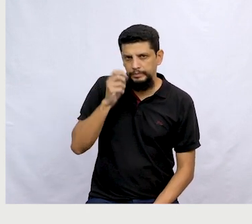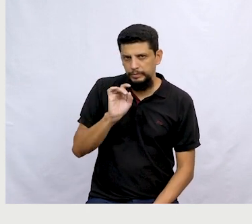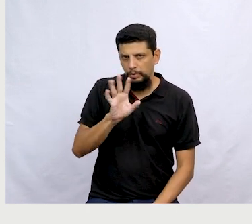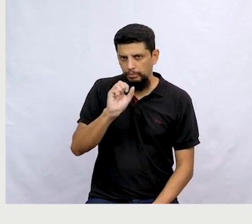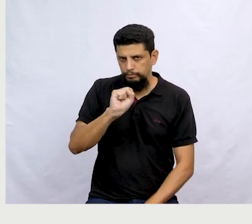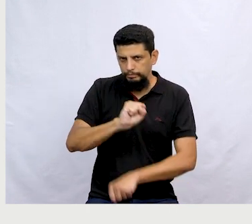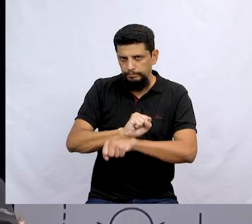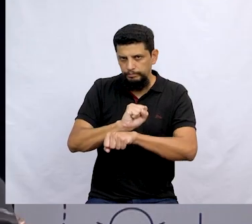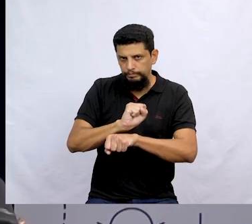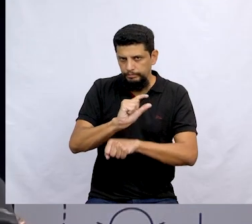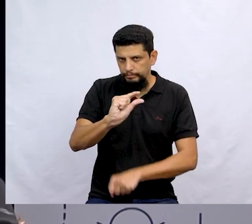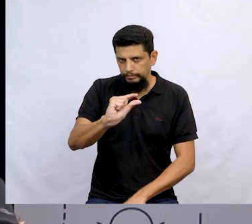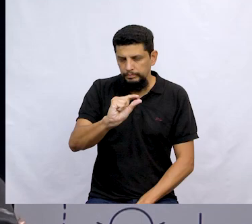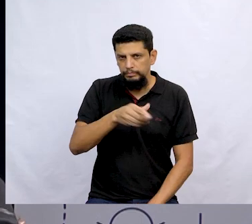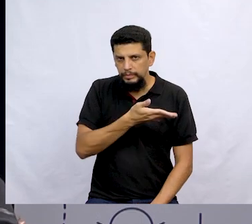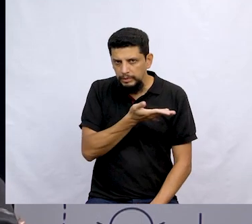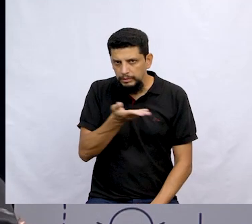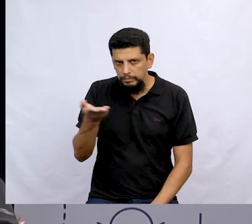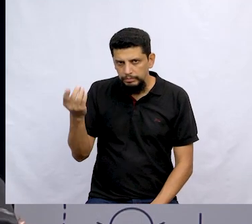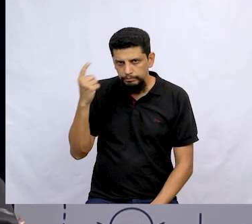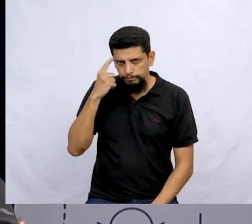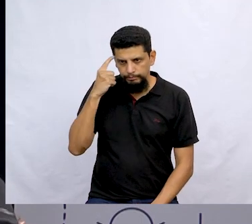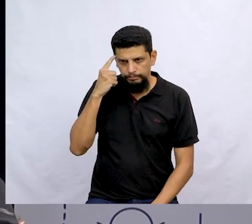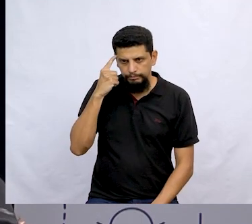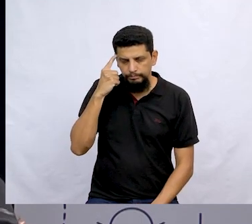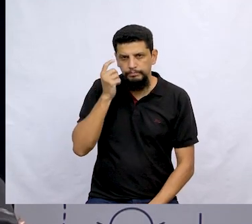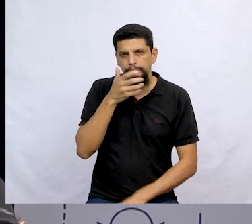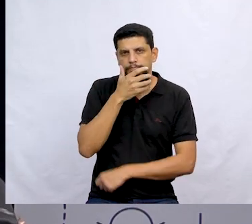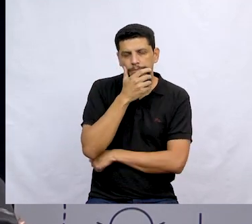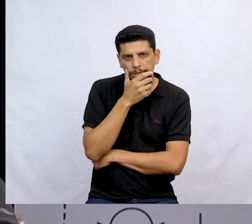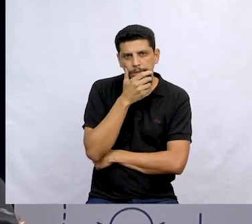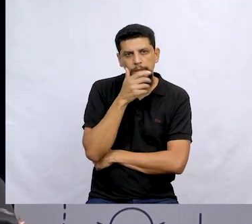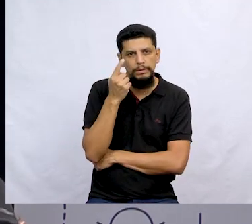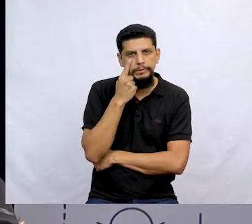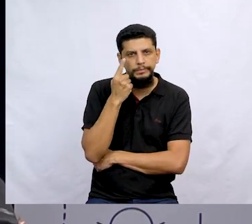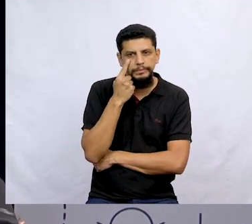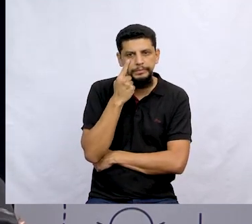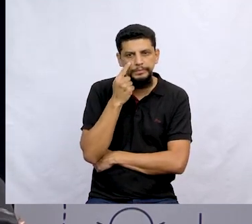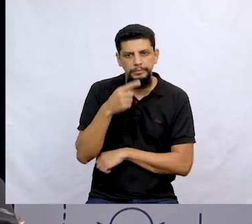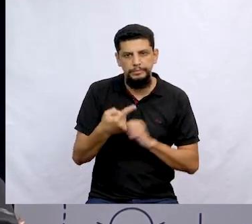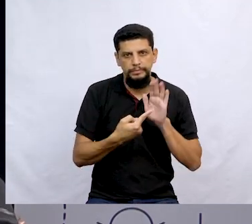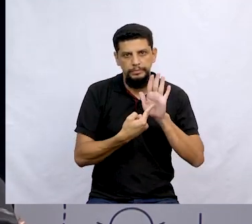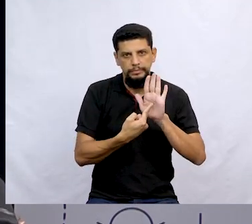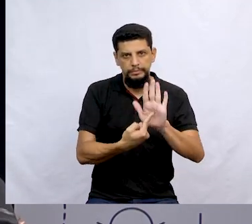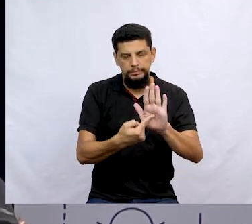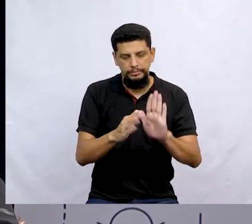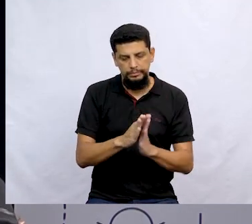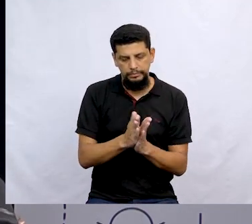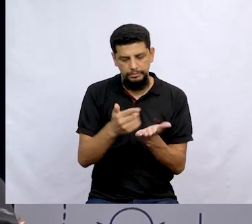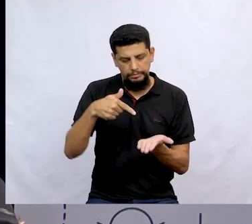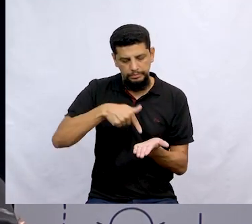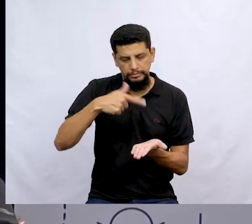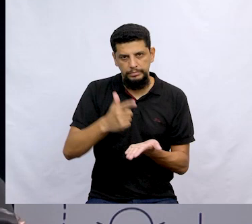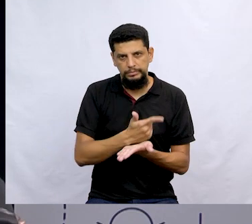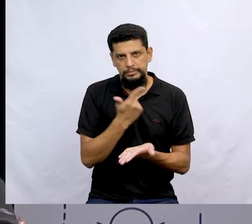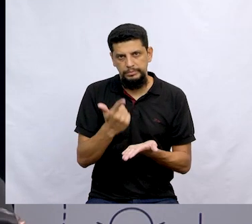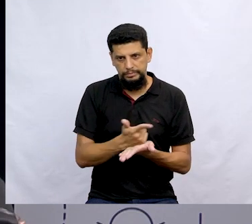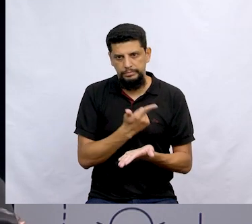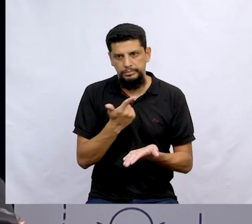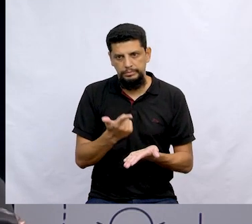Ó, só um pouquinho. Pensaram? Estão pensando? Olhem lá. Vou mostrar até a capa para vocês mais uma vez.